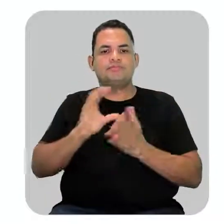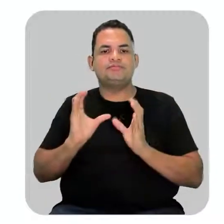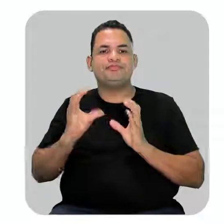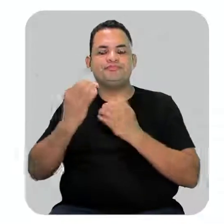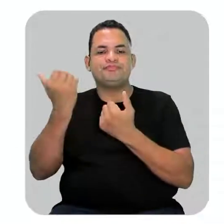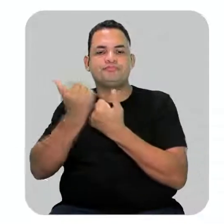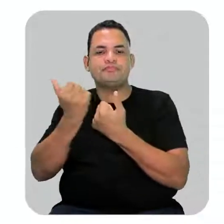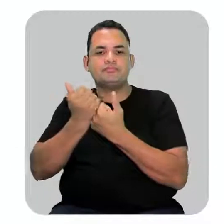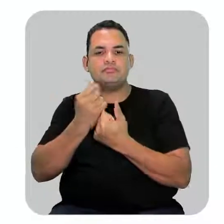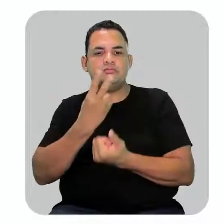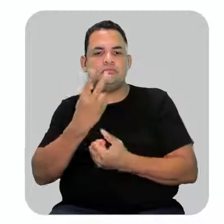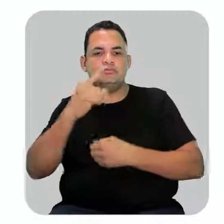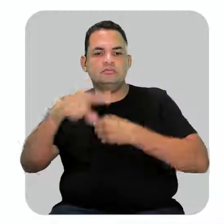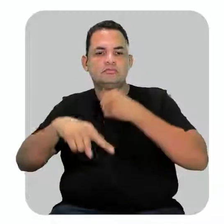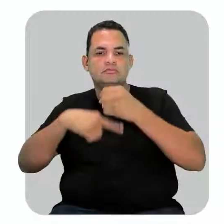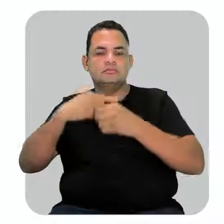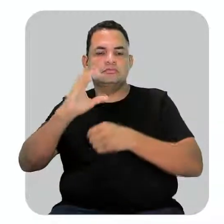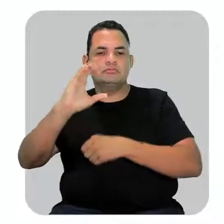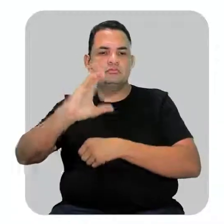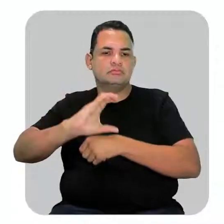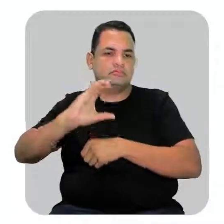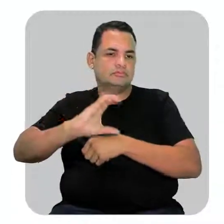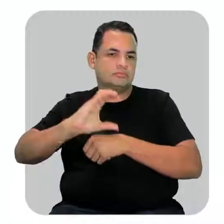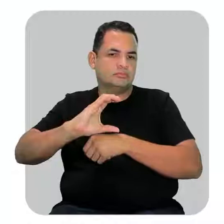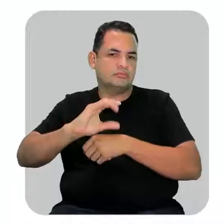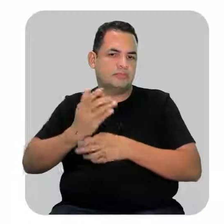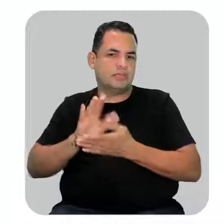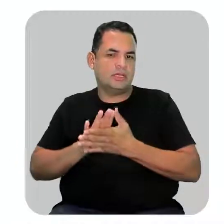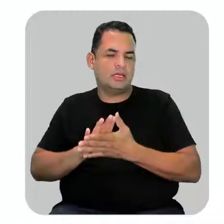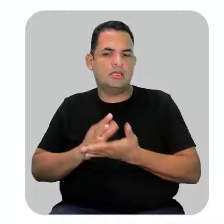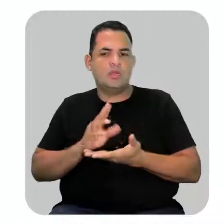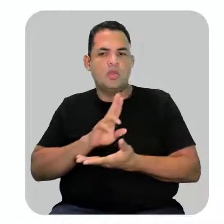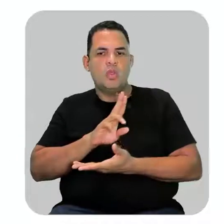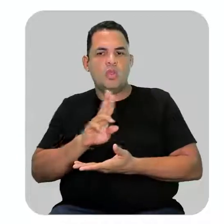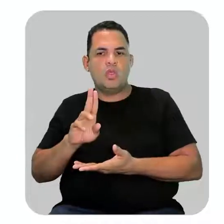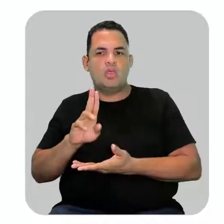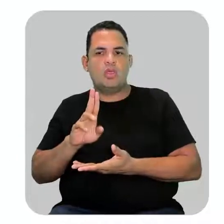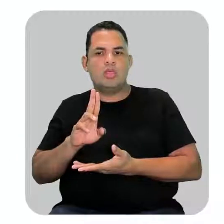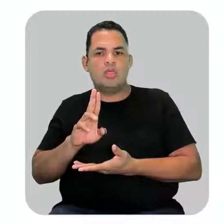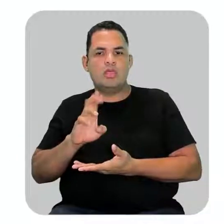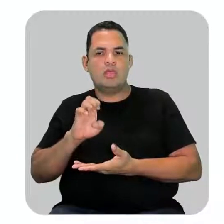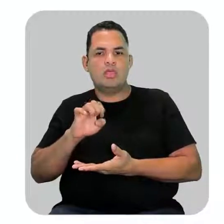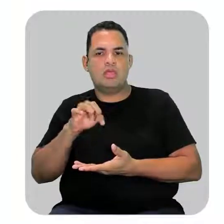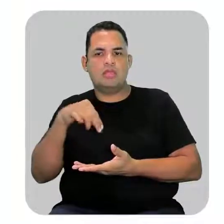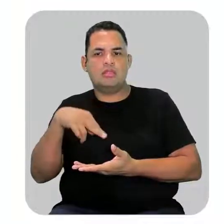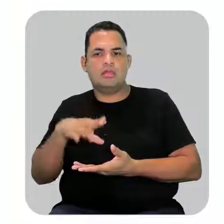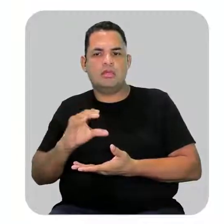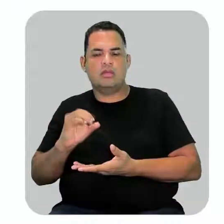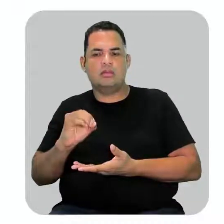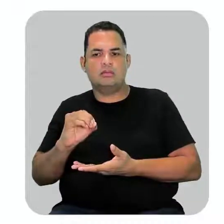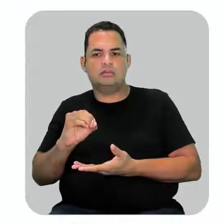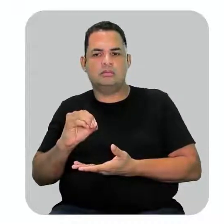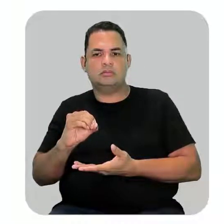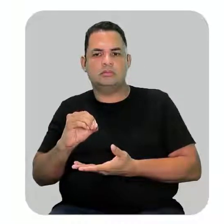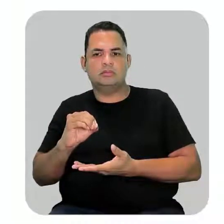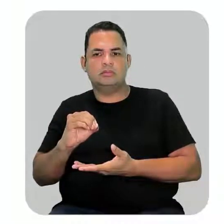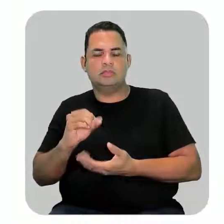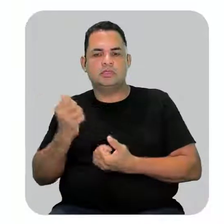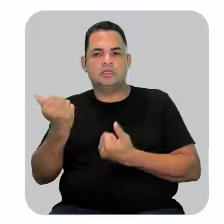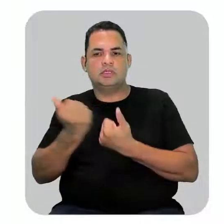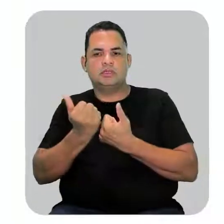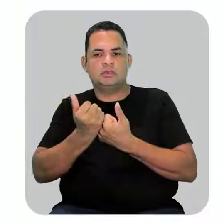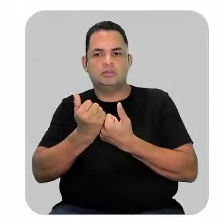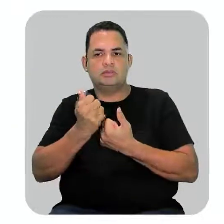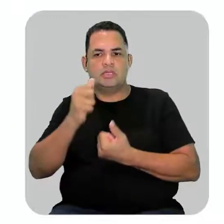substituinte com dois átomos de carbono, em vez dele receber o nome de etano, a gente substitui